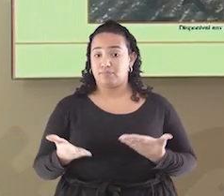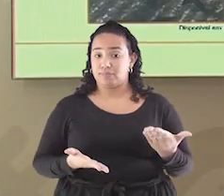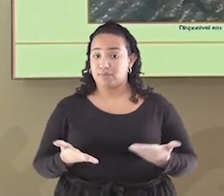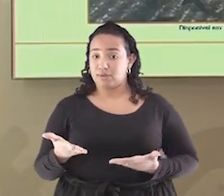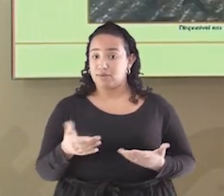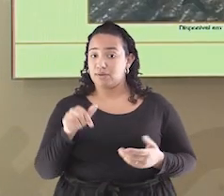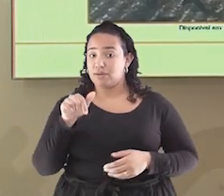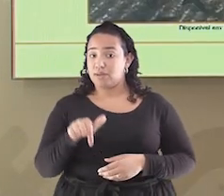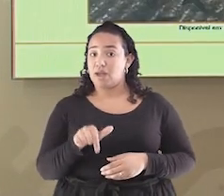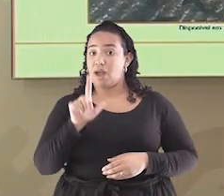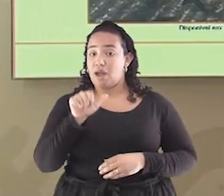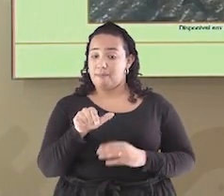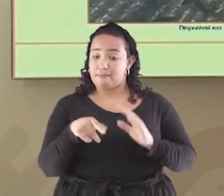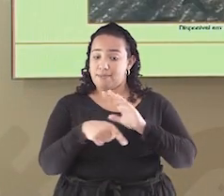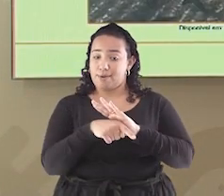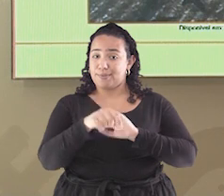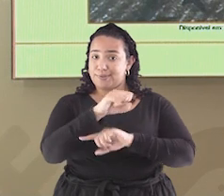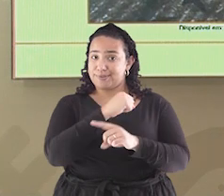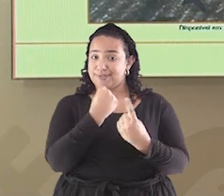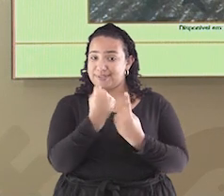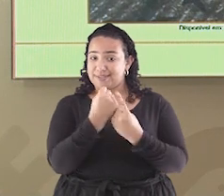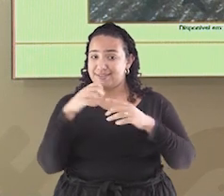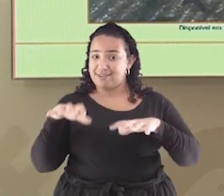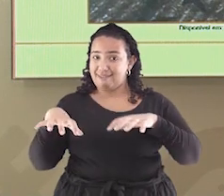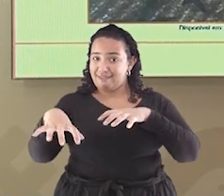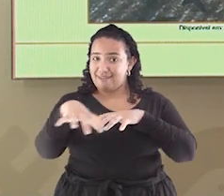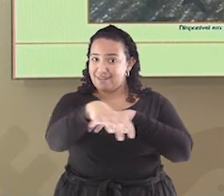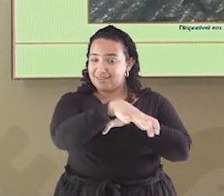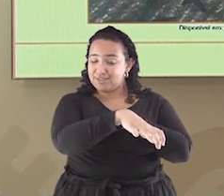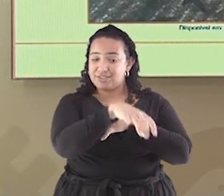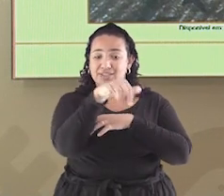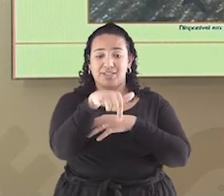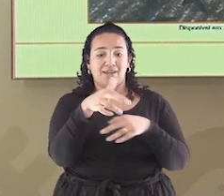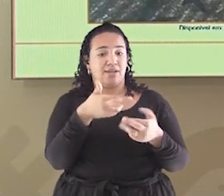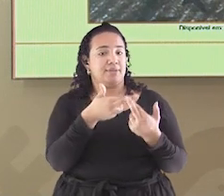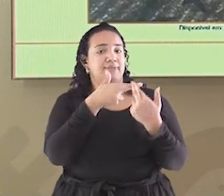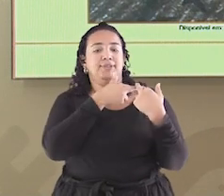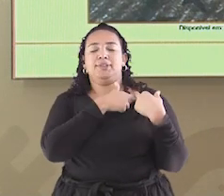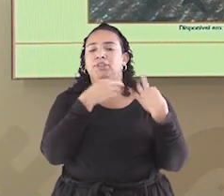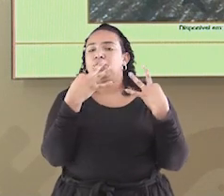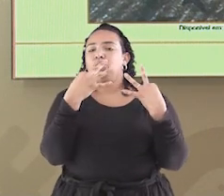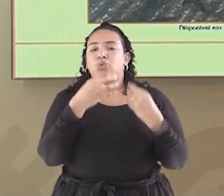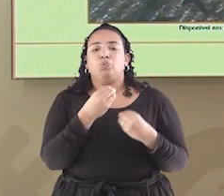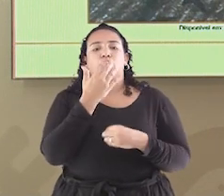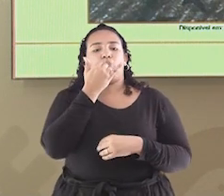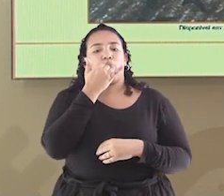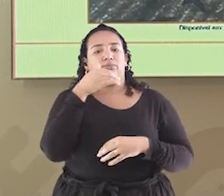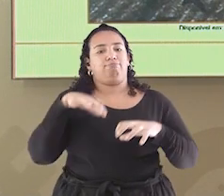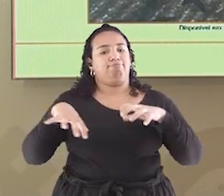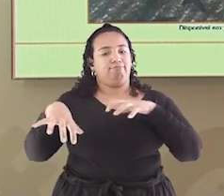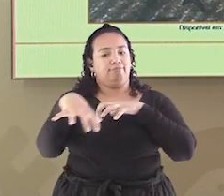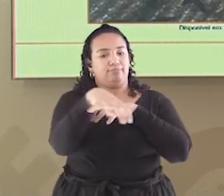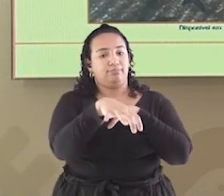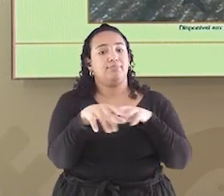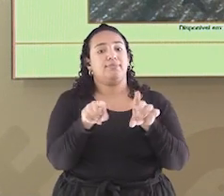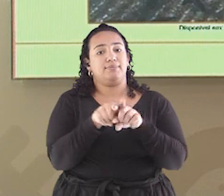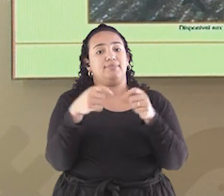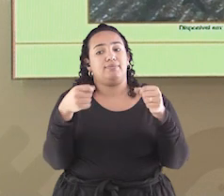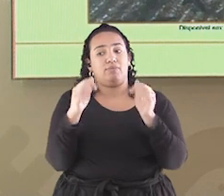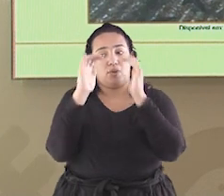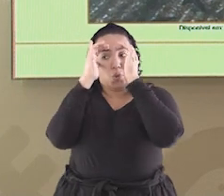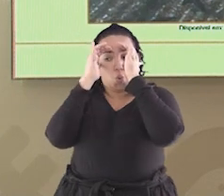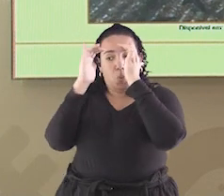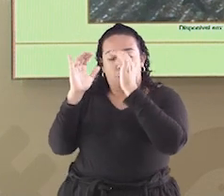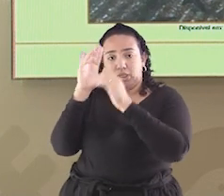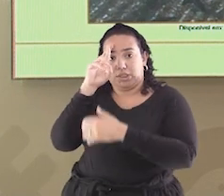a sociedade feudal. Eram responsáveis pelo sustento de toda a ordem feudal e deviam subordinação ao